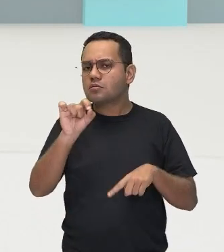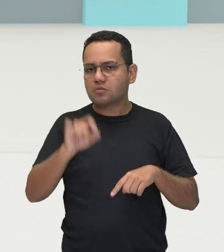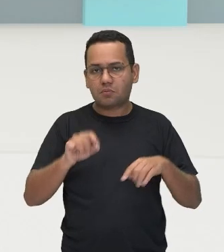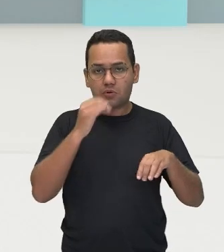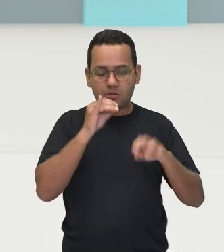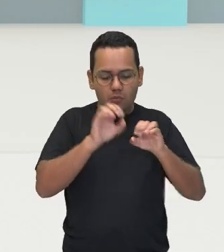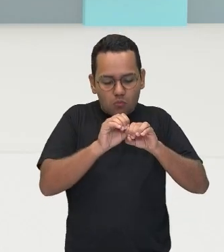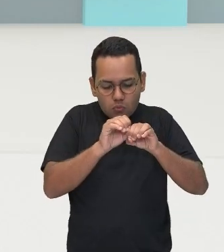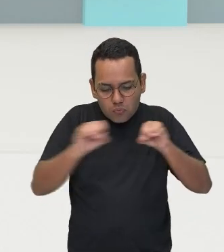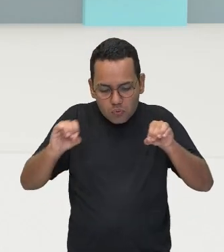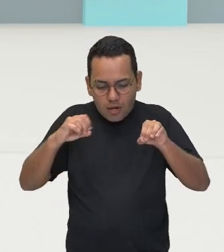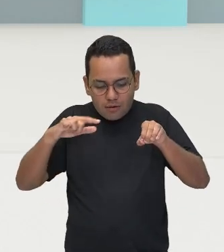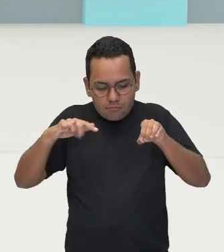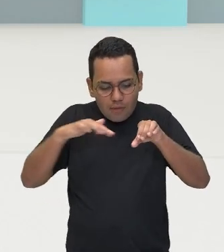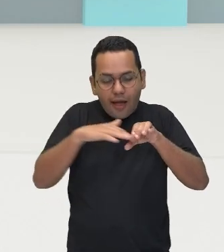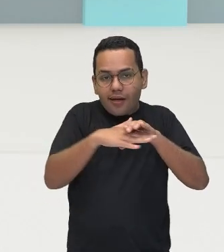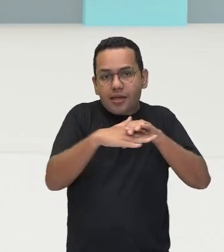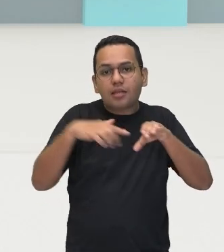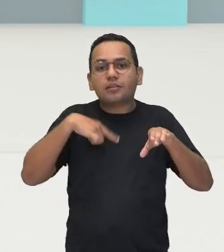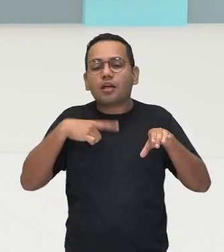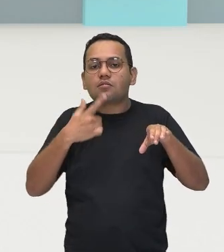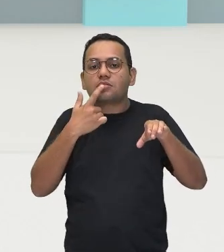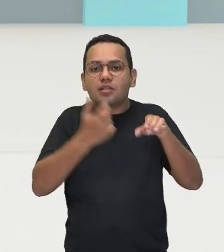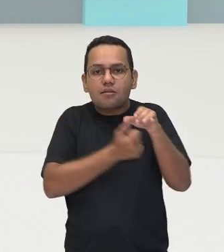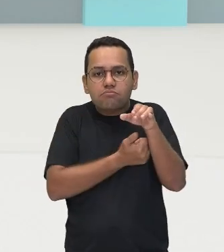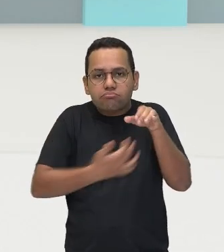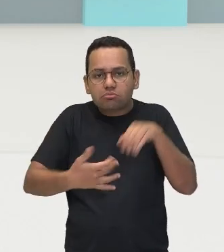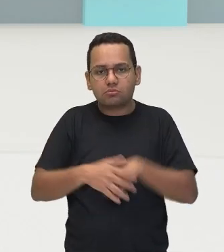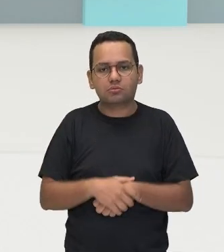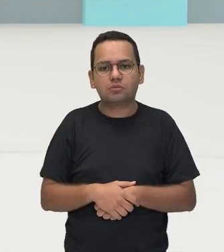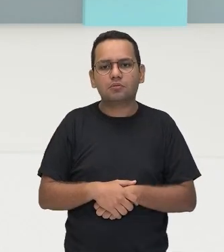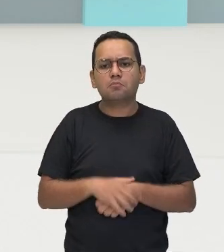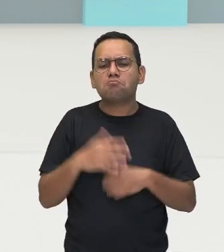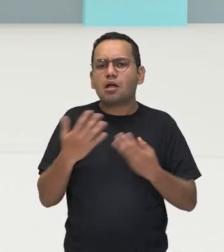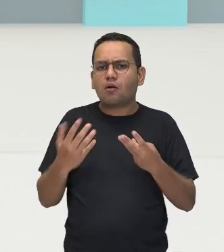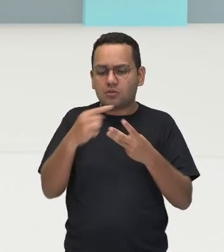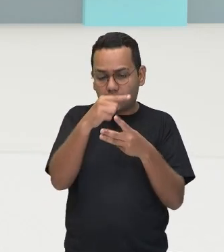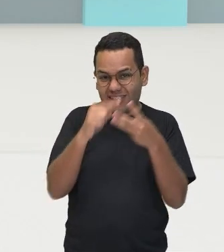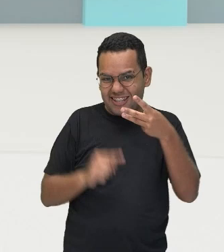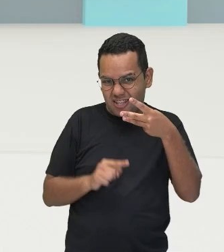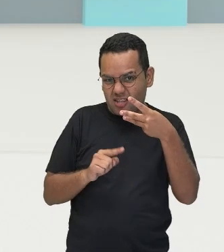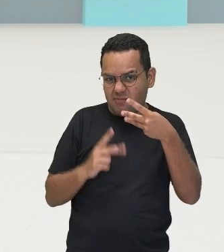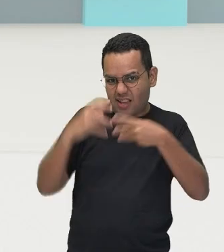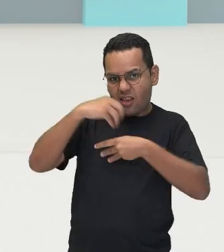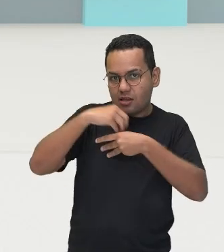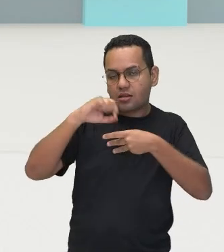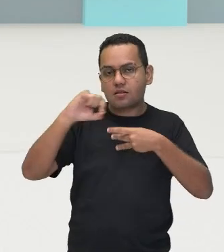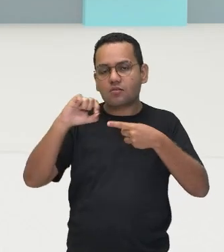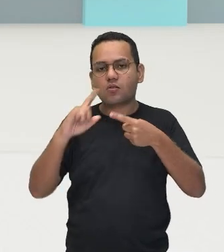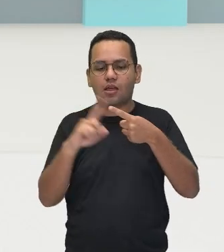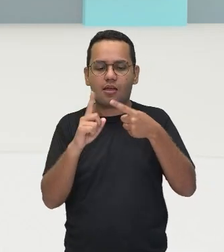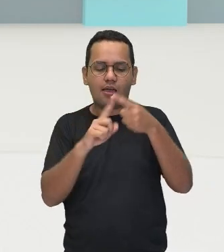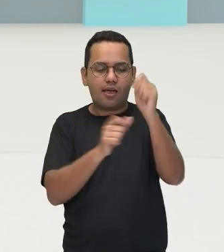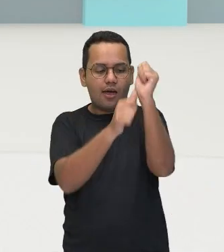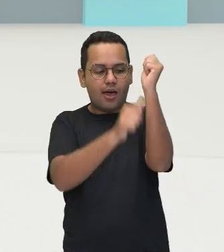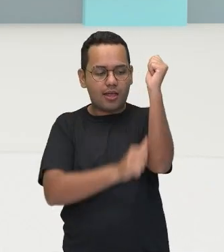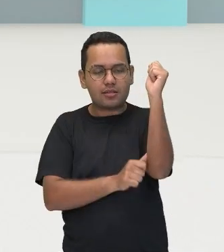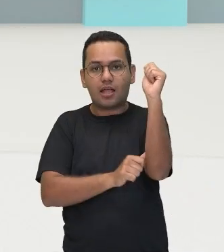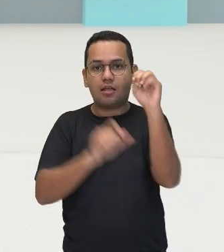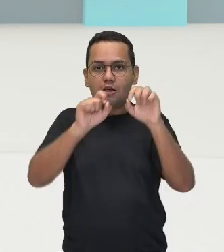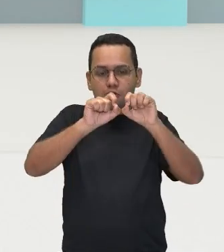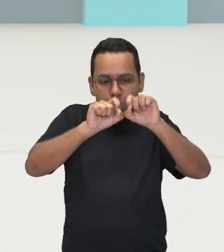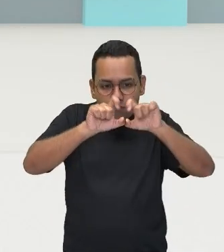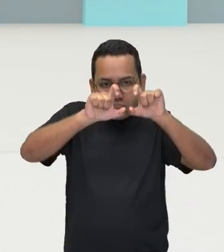Os três principais tipos de vasos sanguíneos são quem? As artérias, que são as de grande calibre, grosso